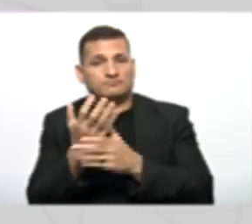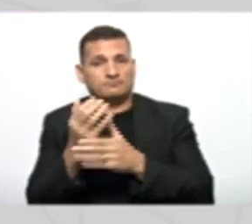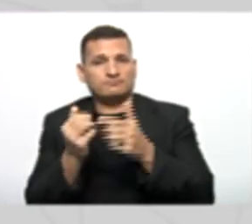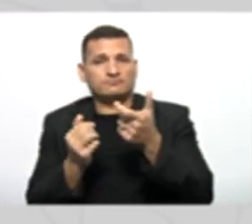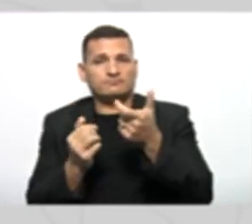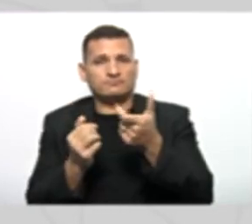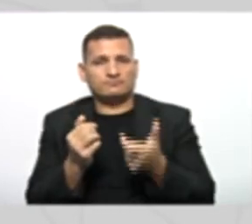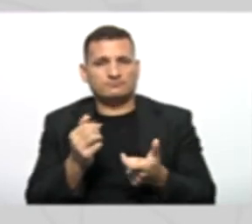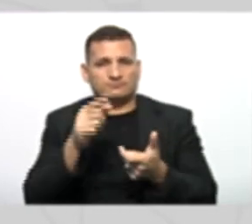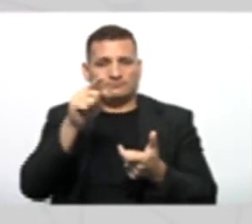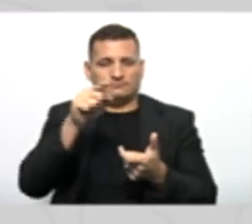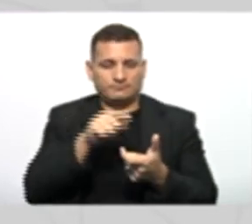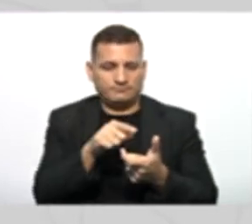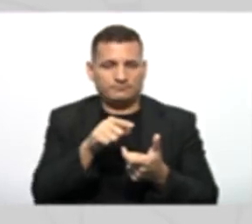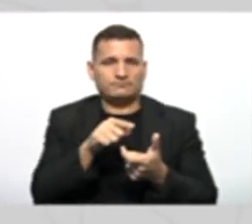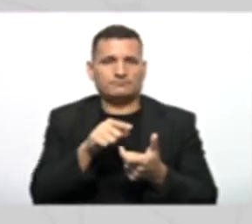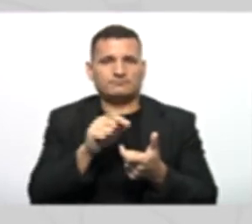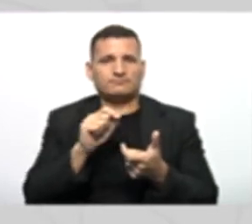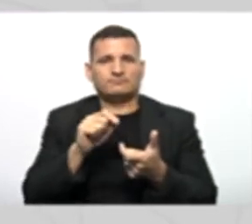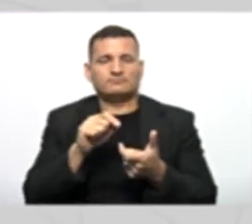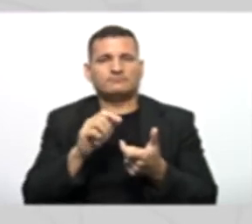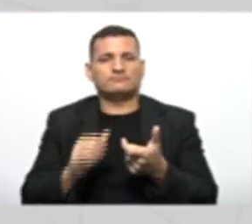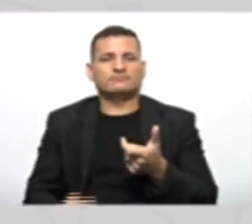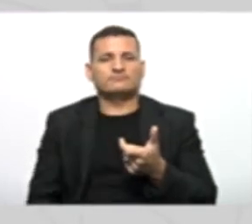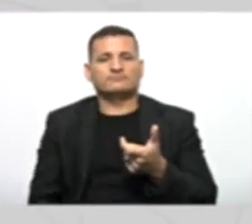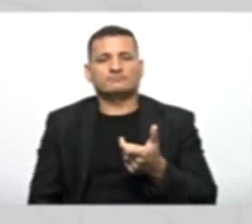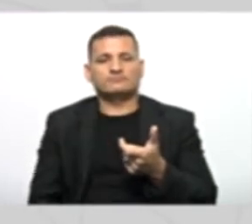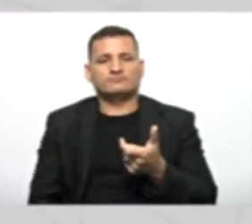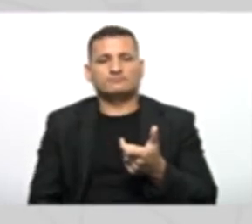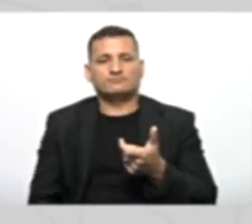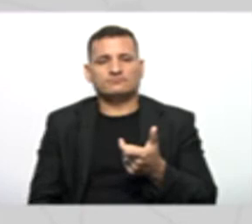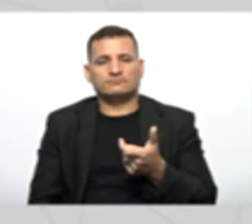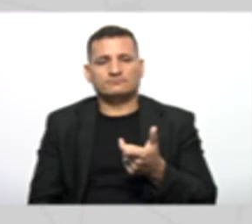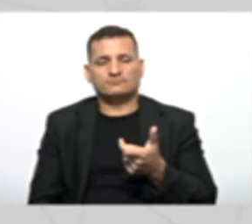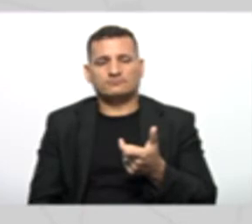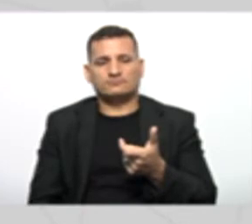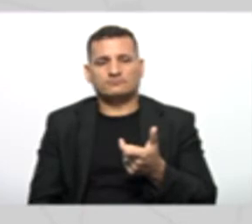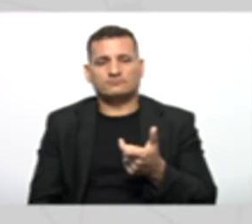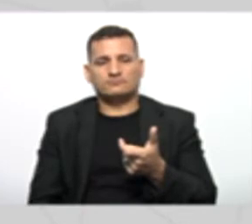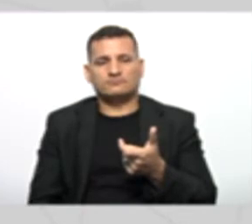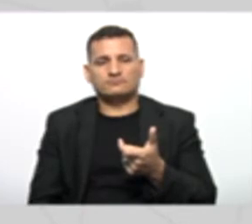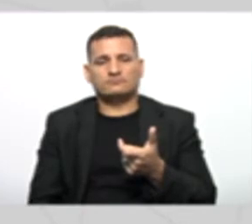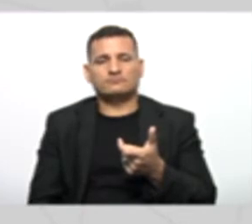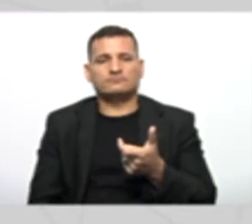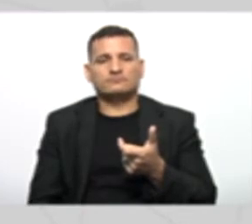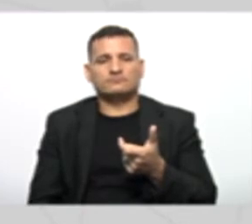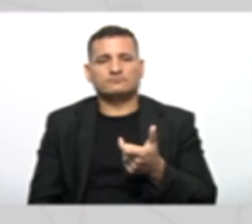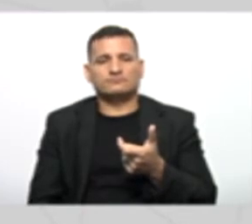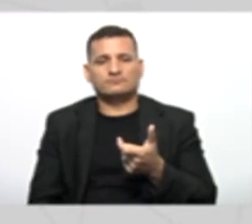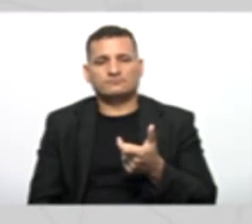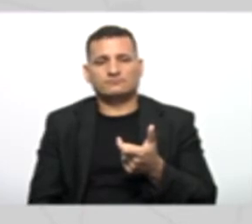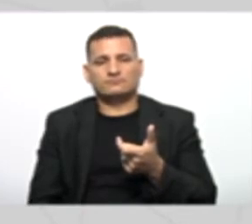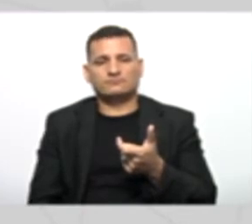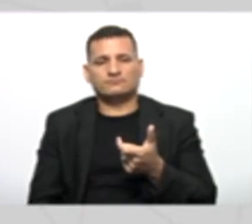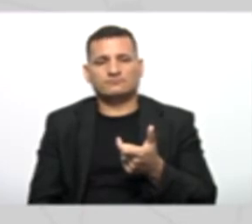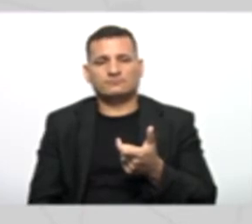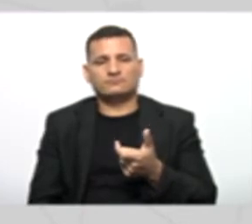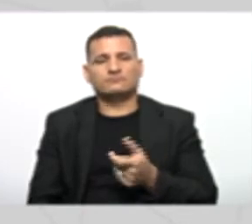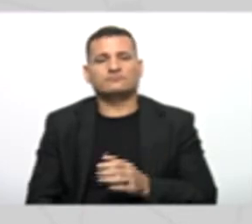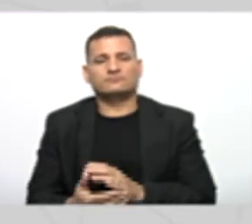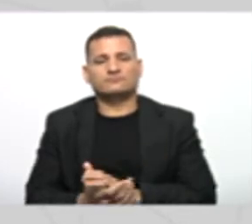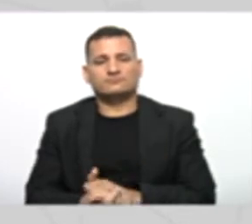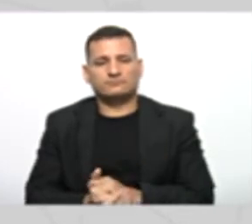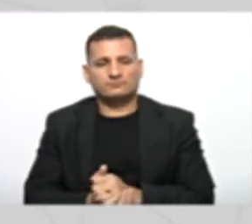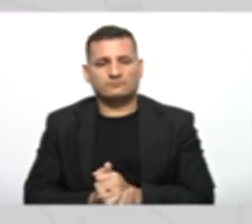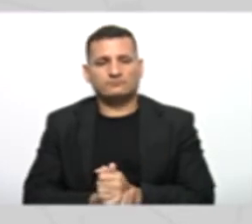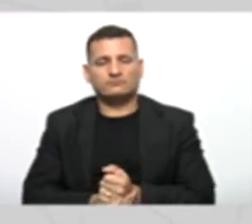Já sendo Referente A um time Específico Beleza Olha só aqui A classe Filha que